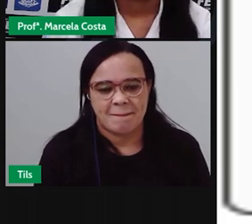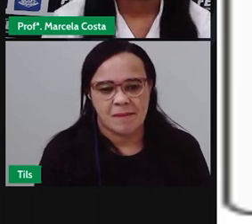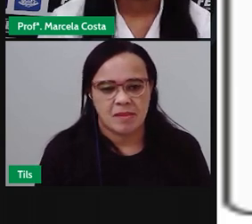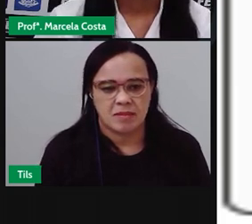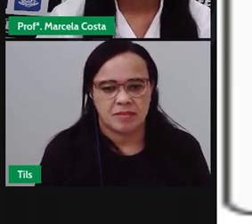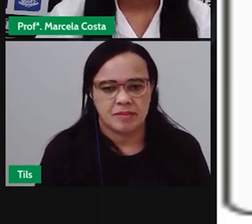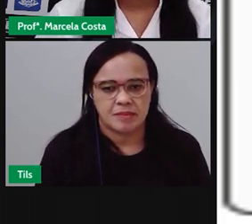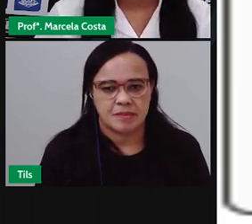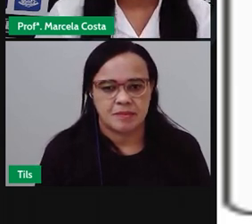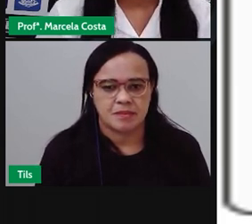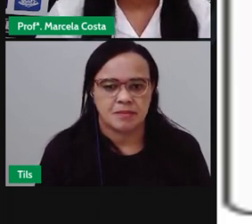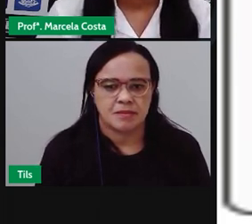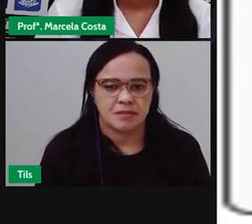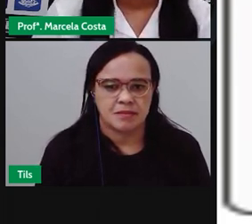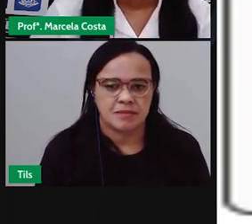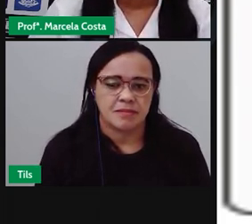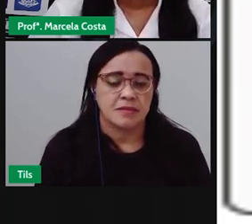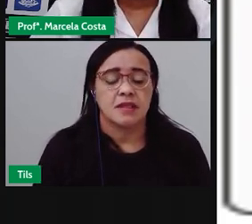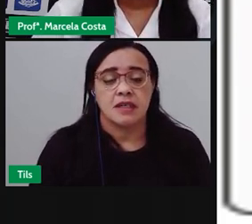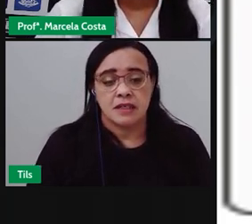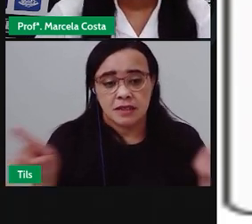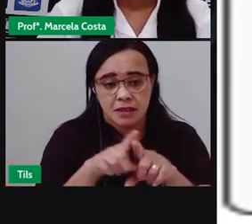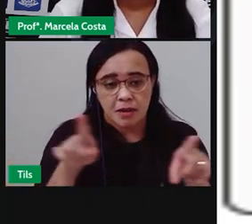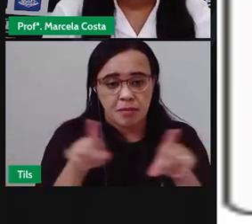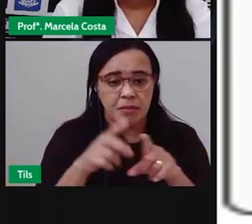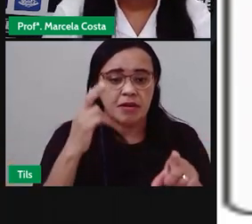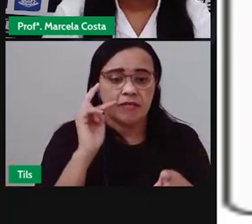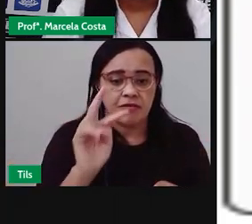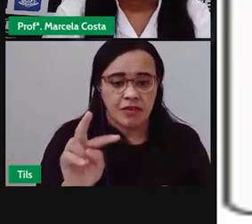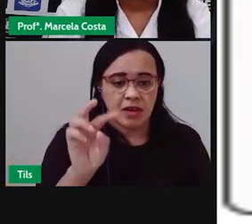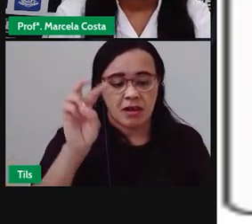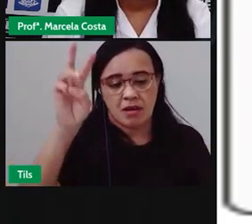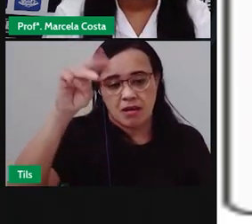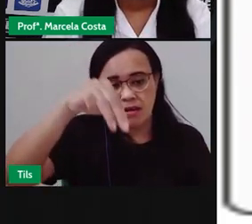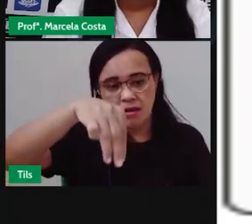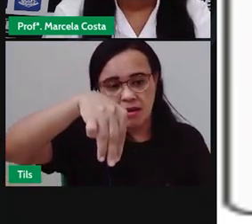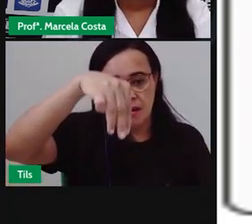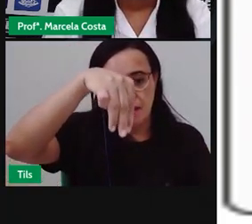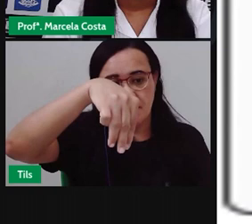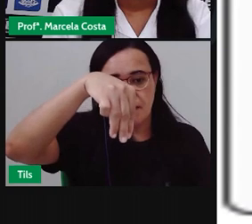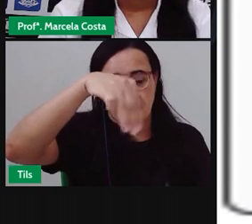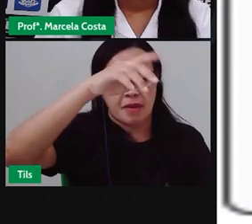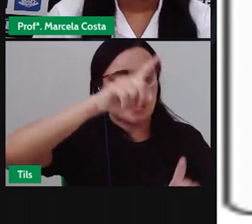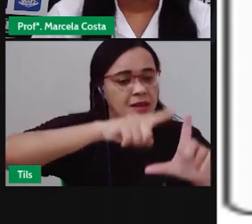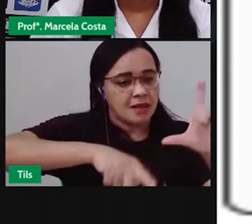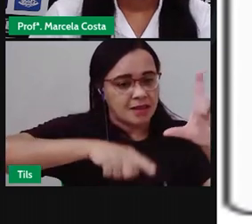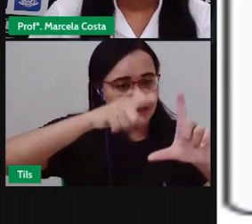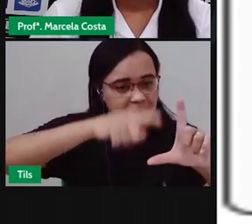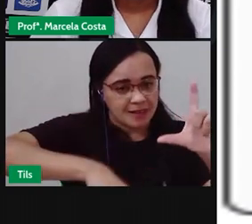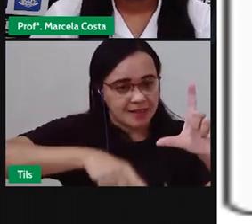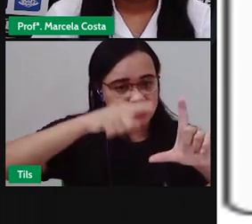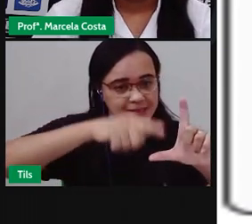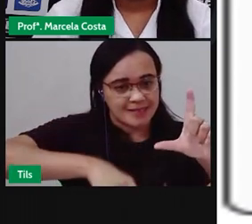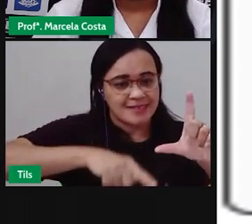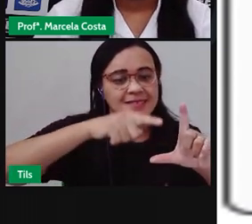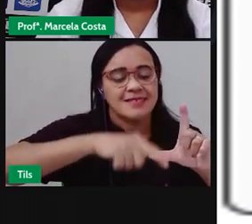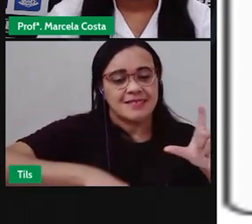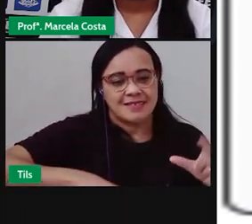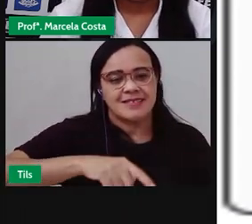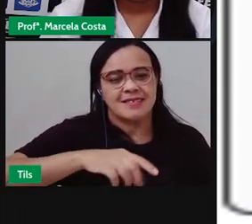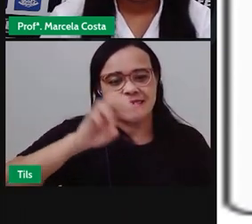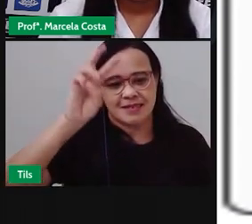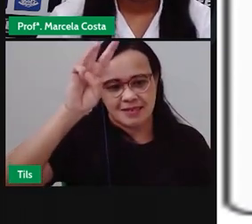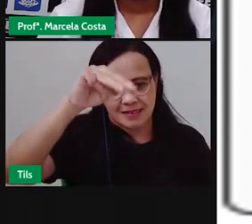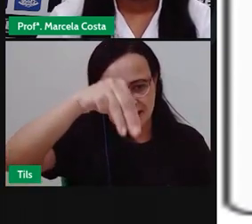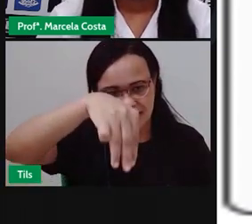A gente também vai ver aí A letra Mê Né? É o nome dela É